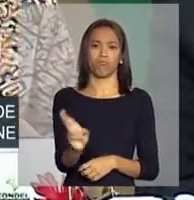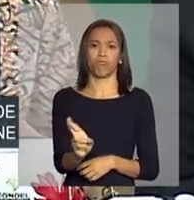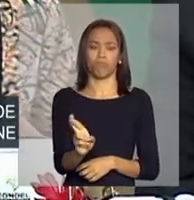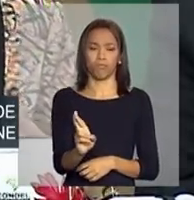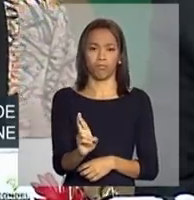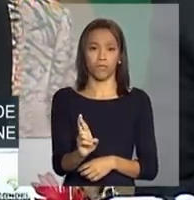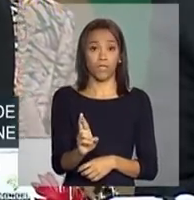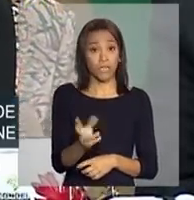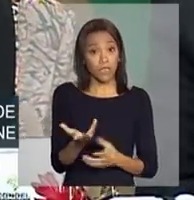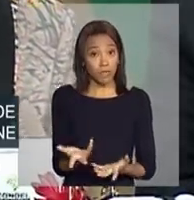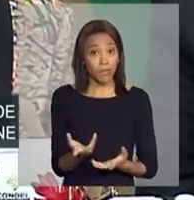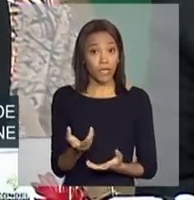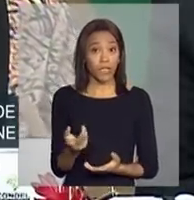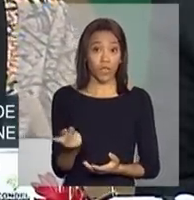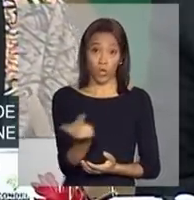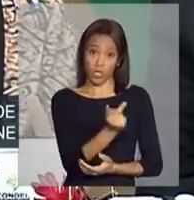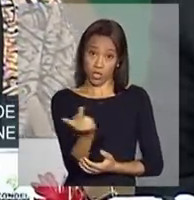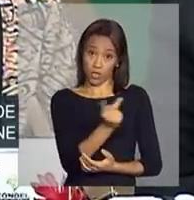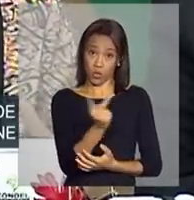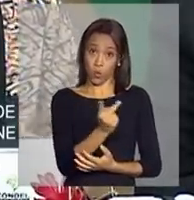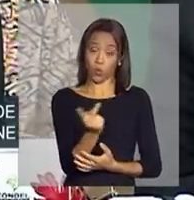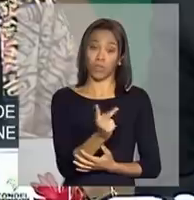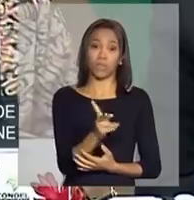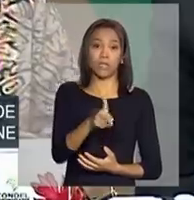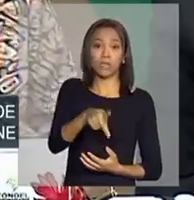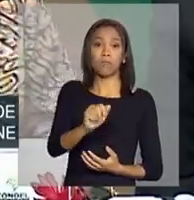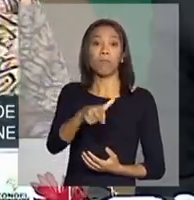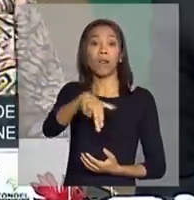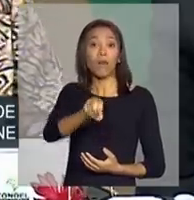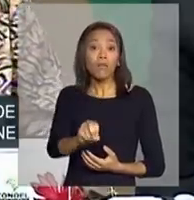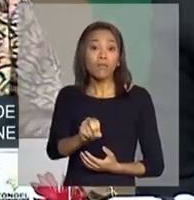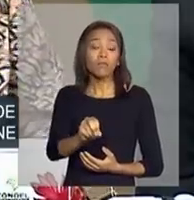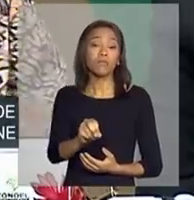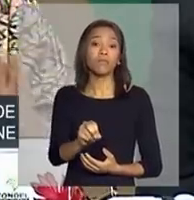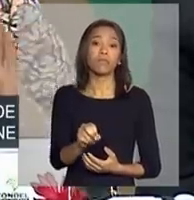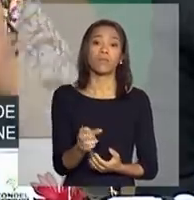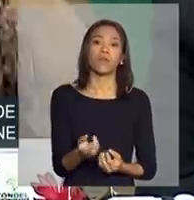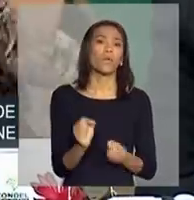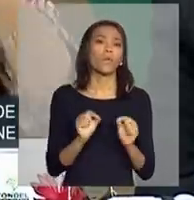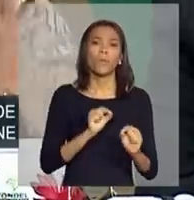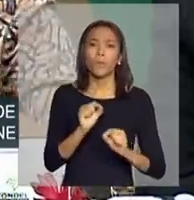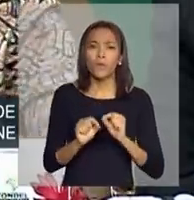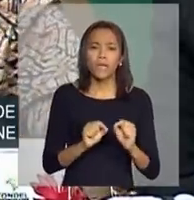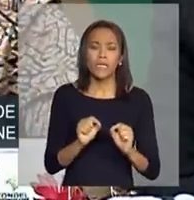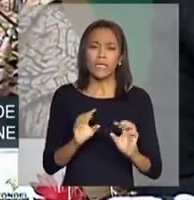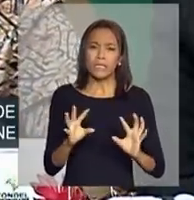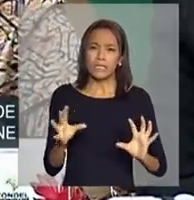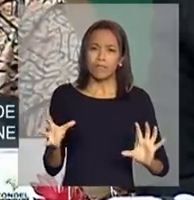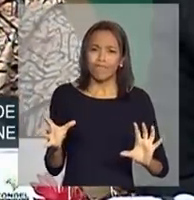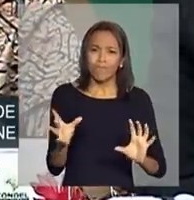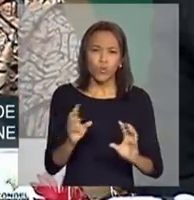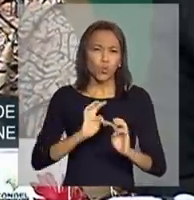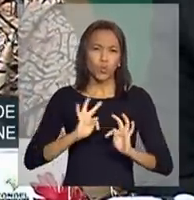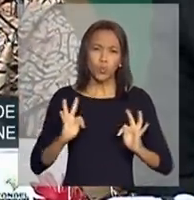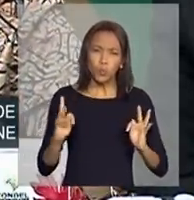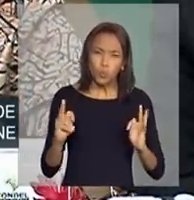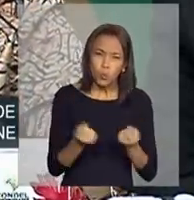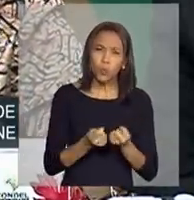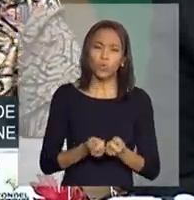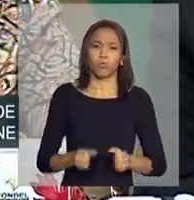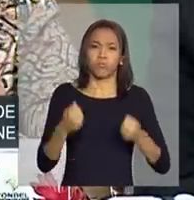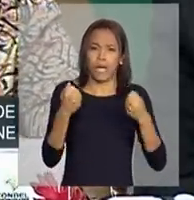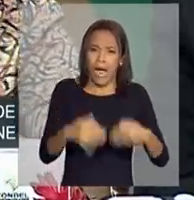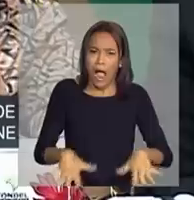E nenhum dos dois planos safras foram integralmente gastos pelos agricultores.